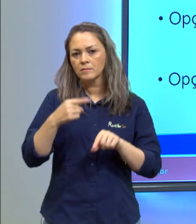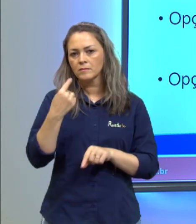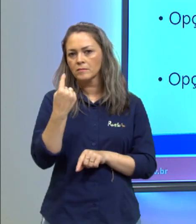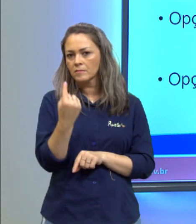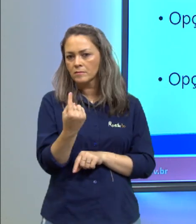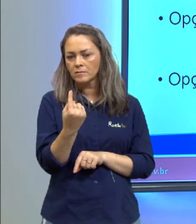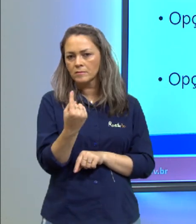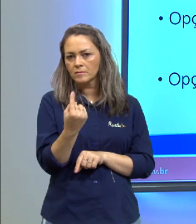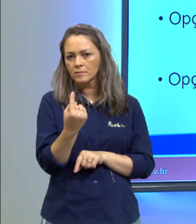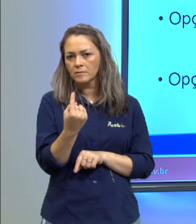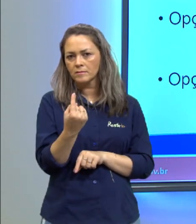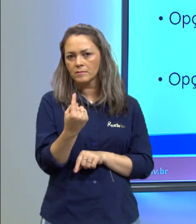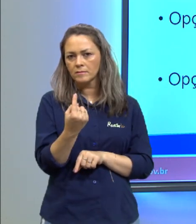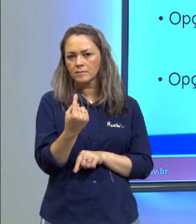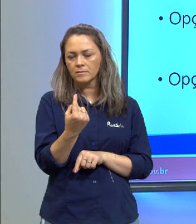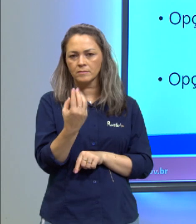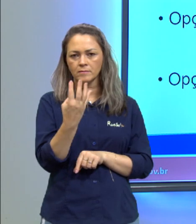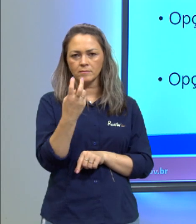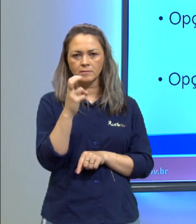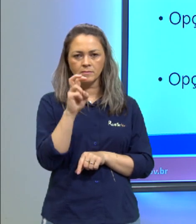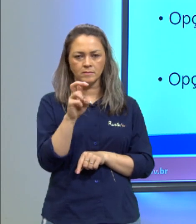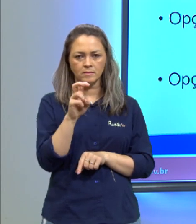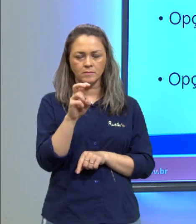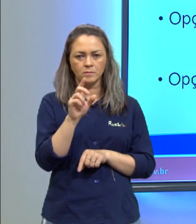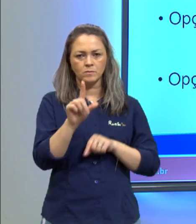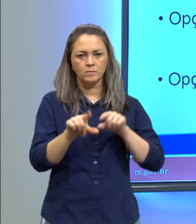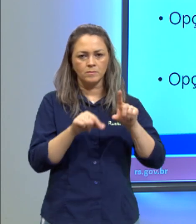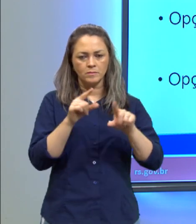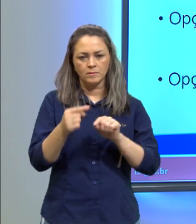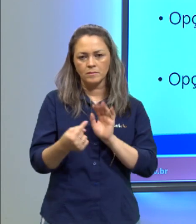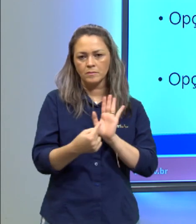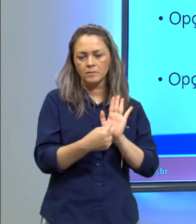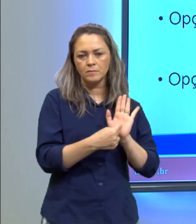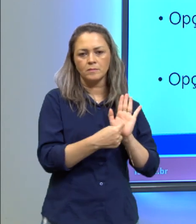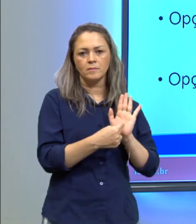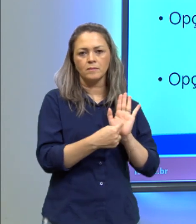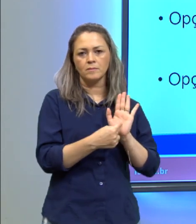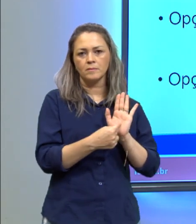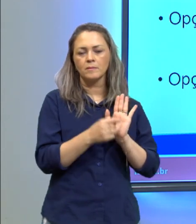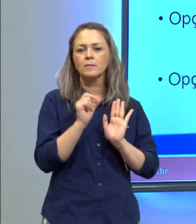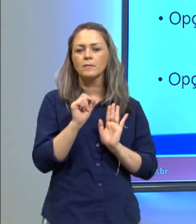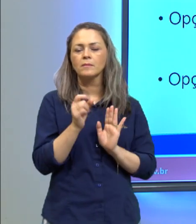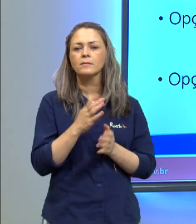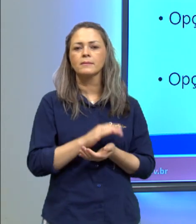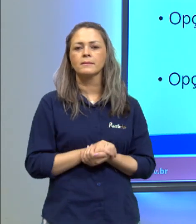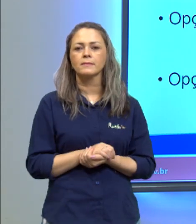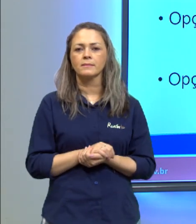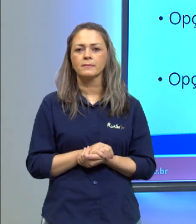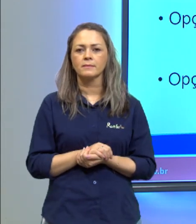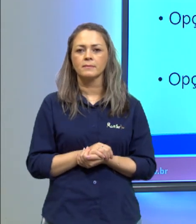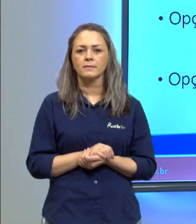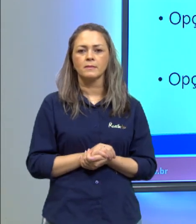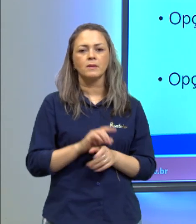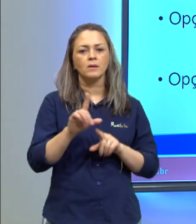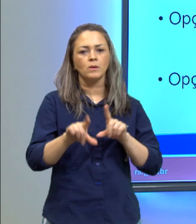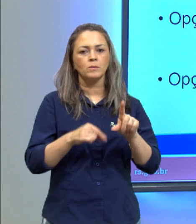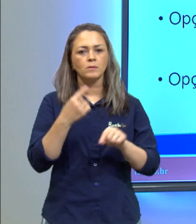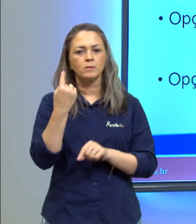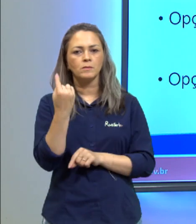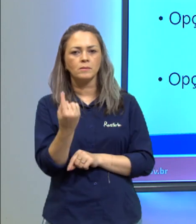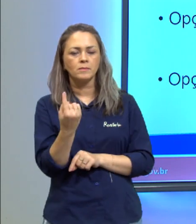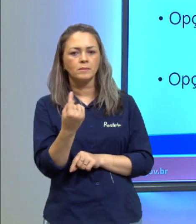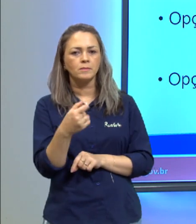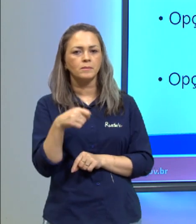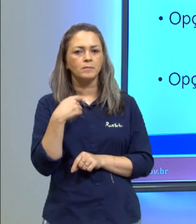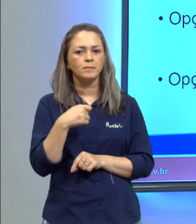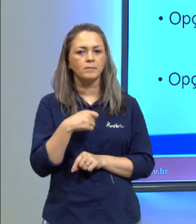entre as cinco opções apresentadas quais são as opções na opção 1 essa pessoa